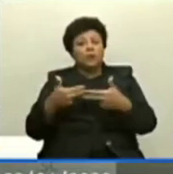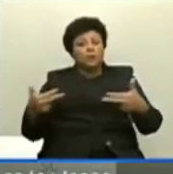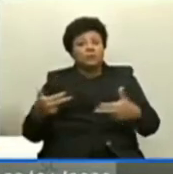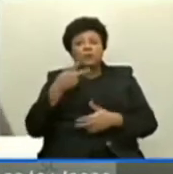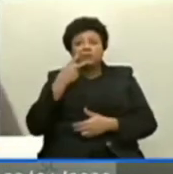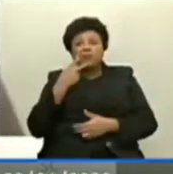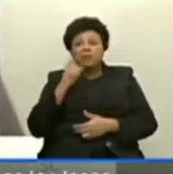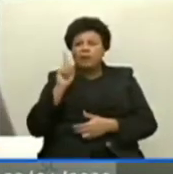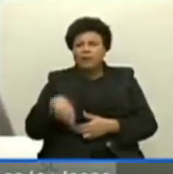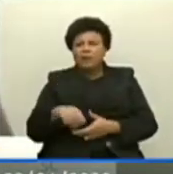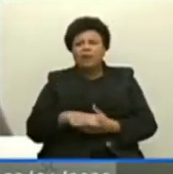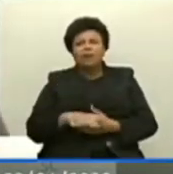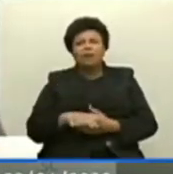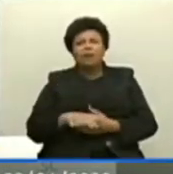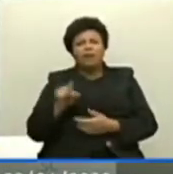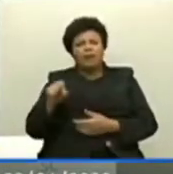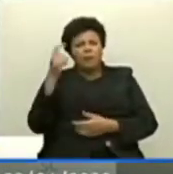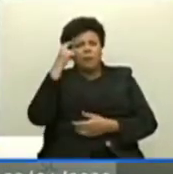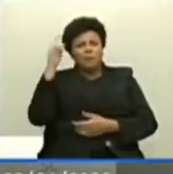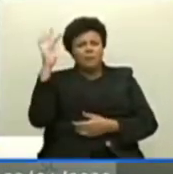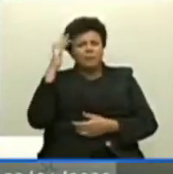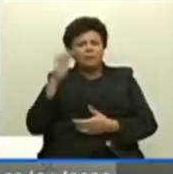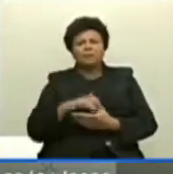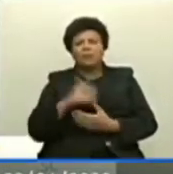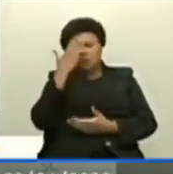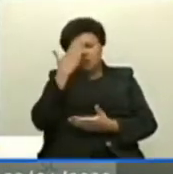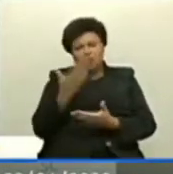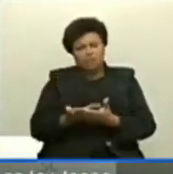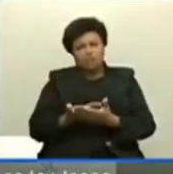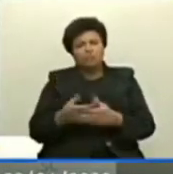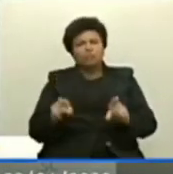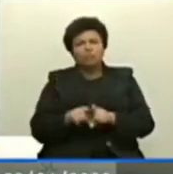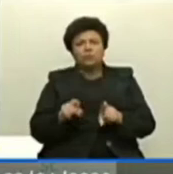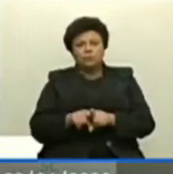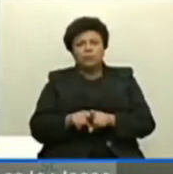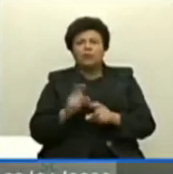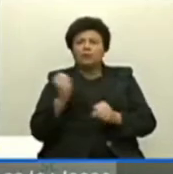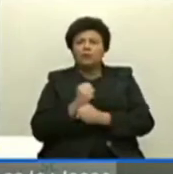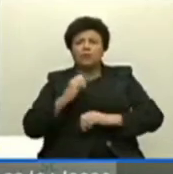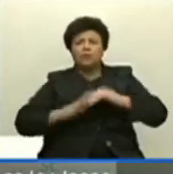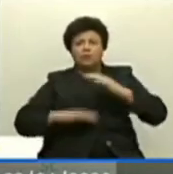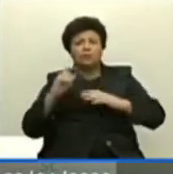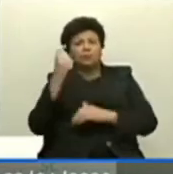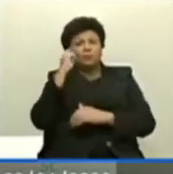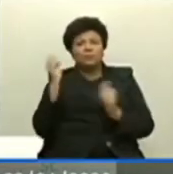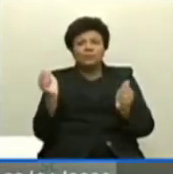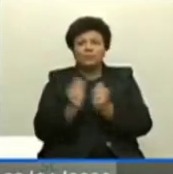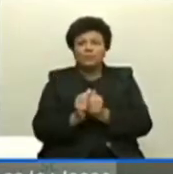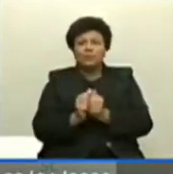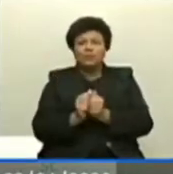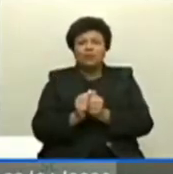não seria, isso aqui é um pensamento, eu acredito que a gente também tem que construir e pensar junto, não seria